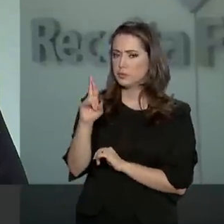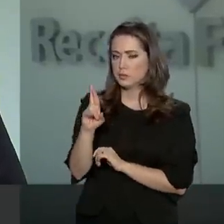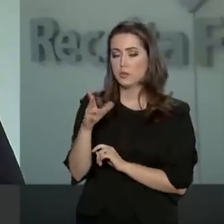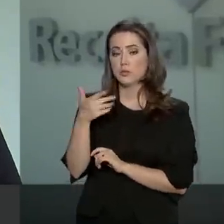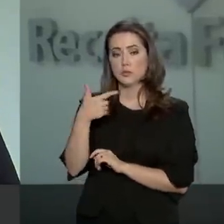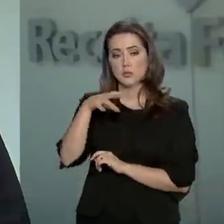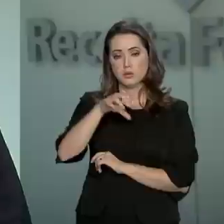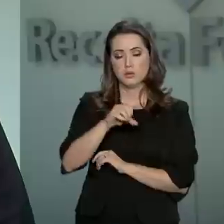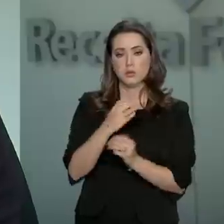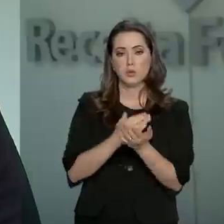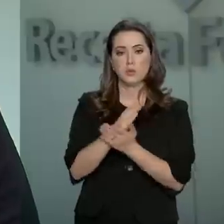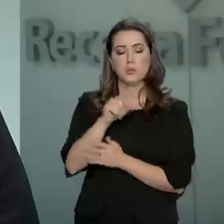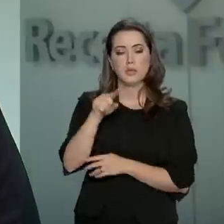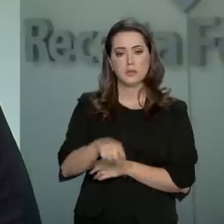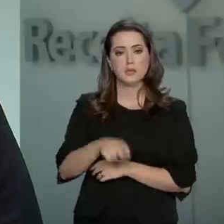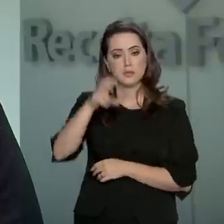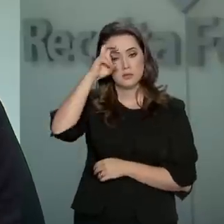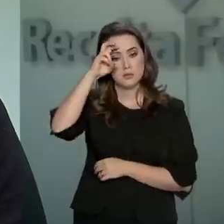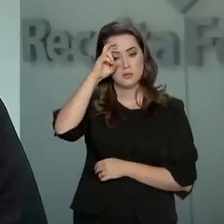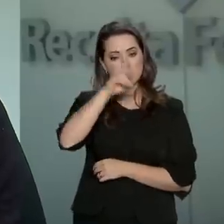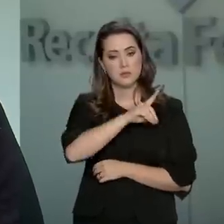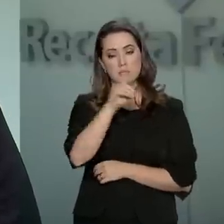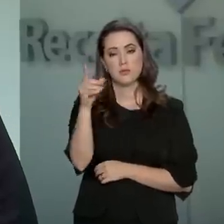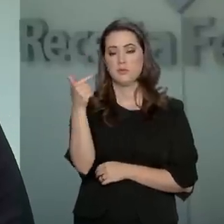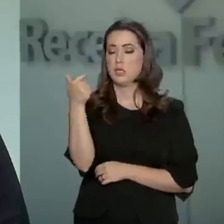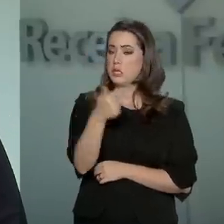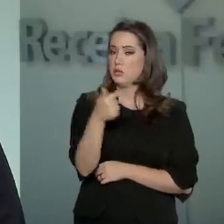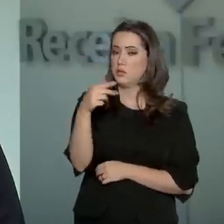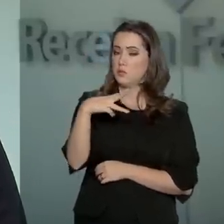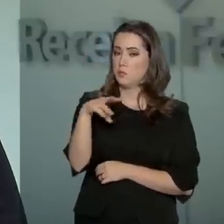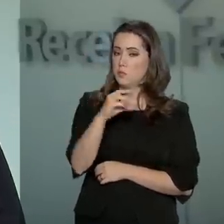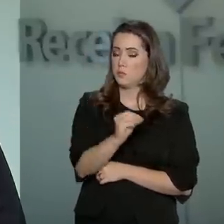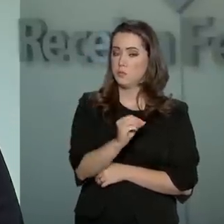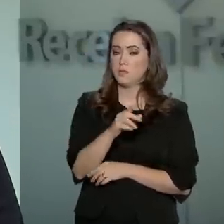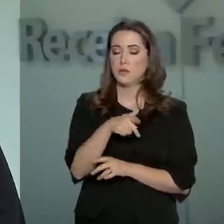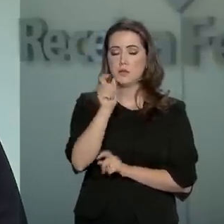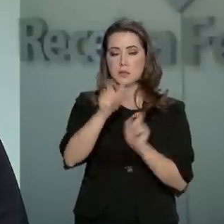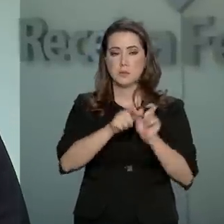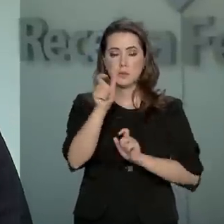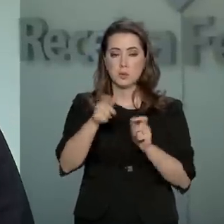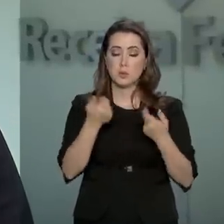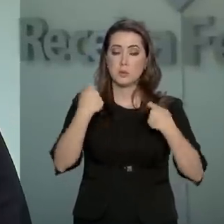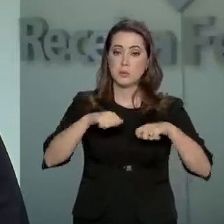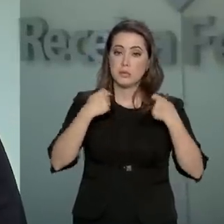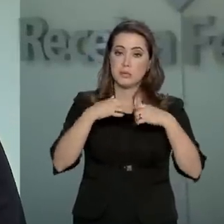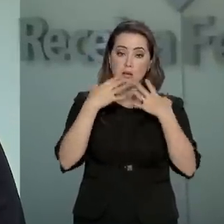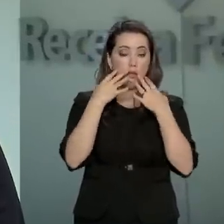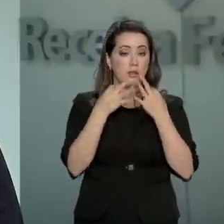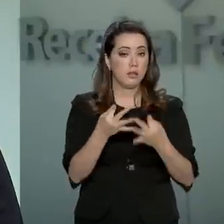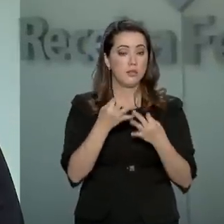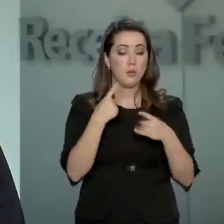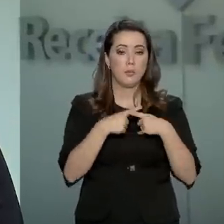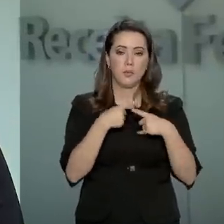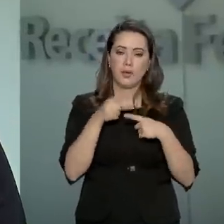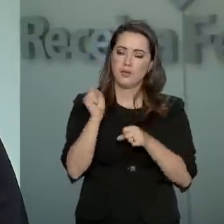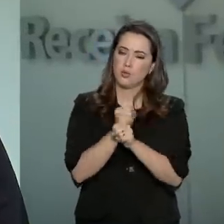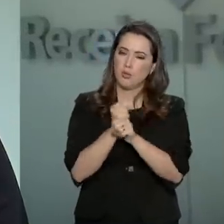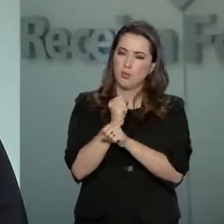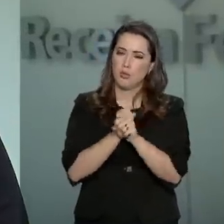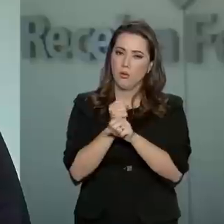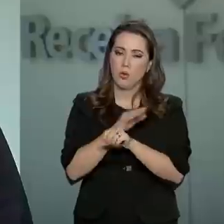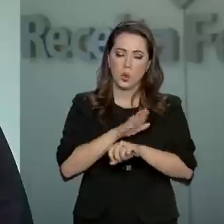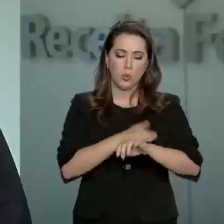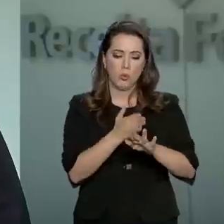começa nesta quinta-feira, dia 7 de março. E os contribuintes devem ficar atentos porque este ano